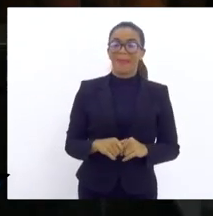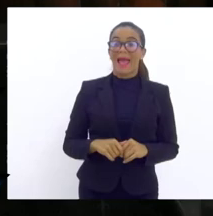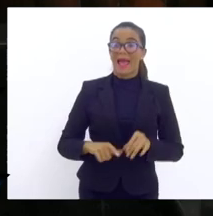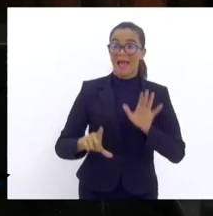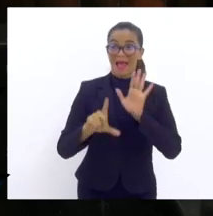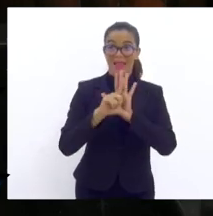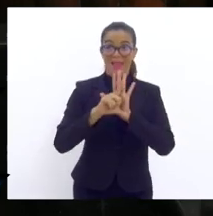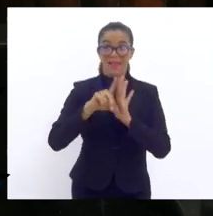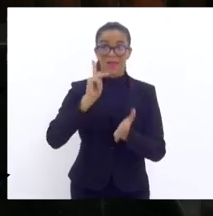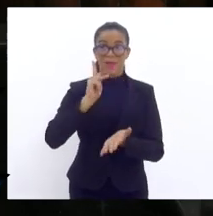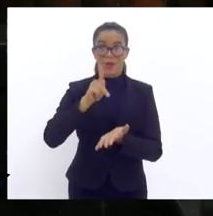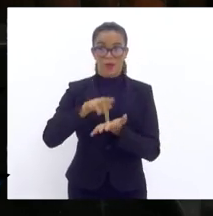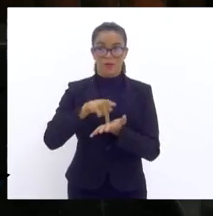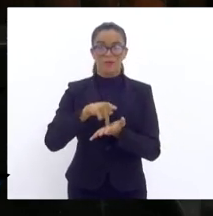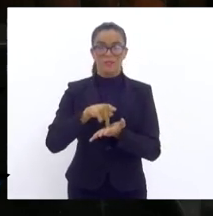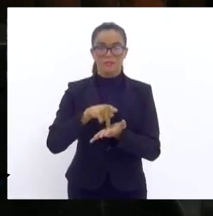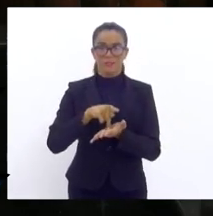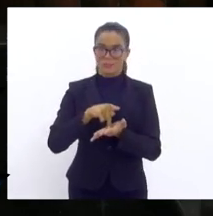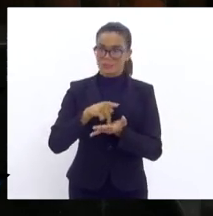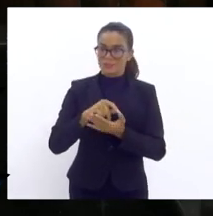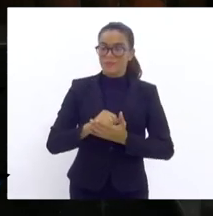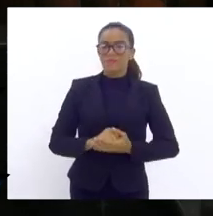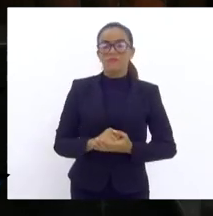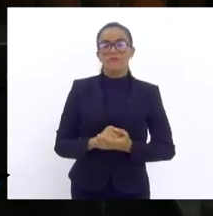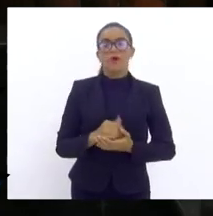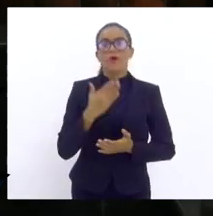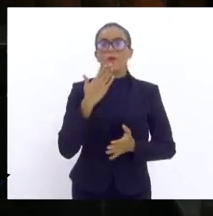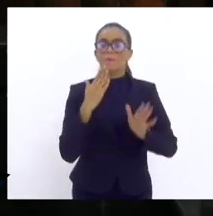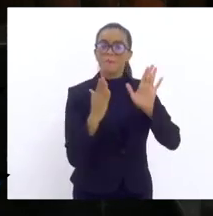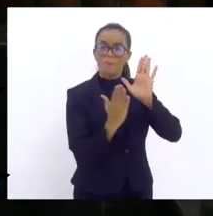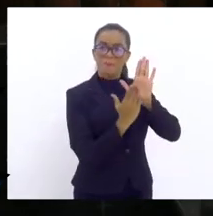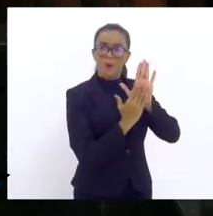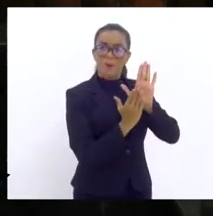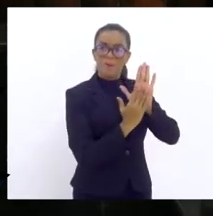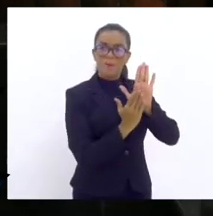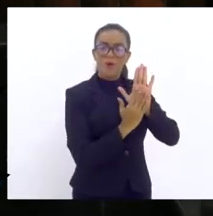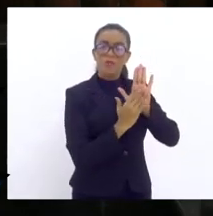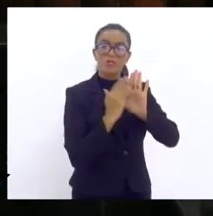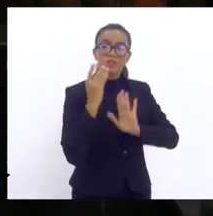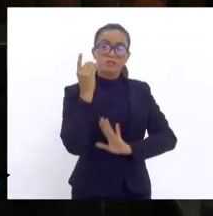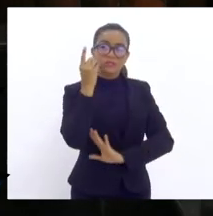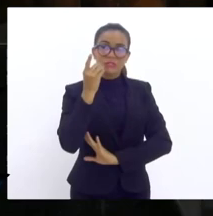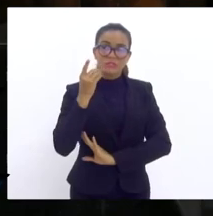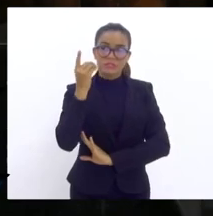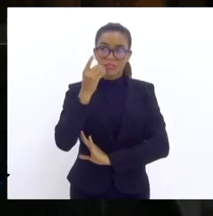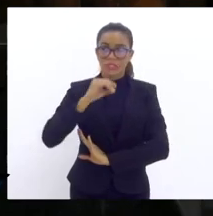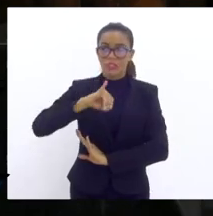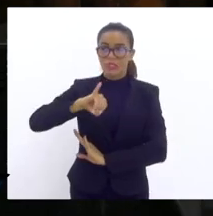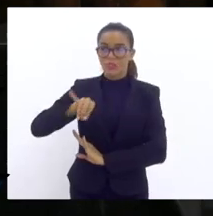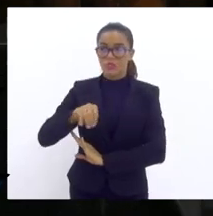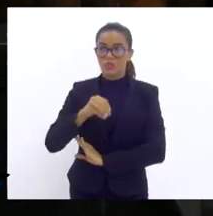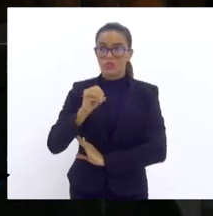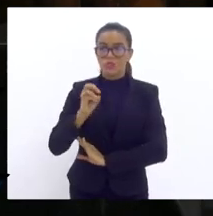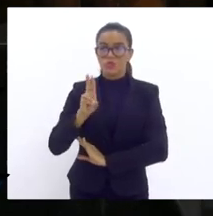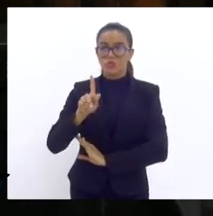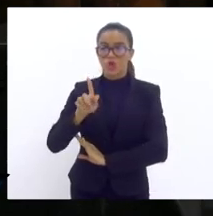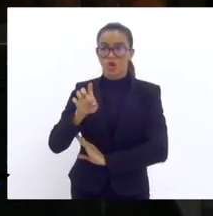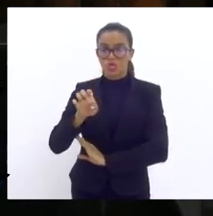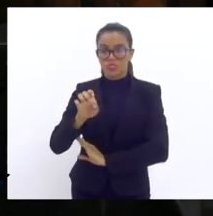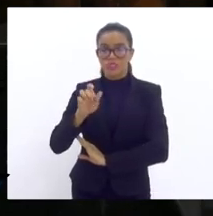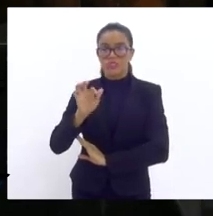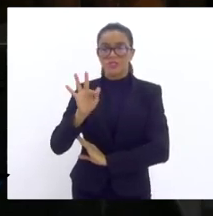original foi proposta pelo deputado Jorge Felipe Neto